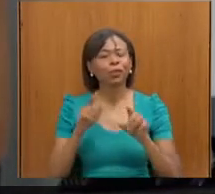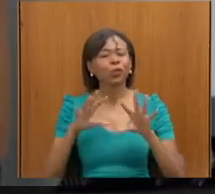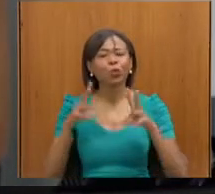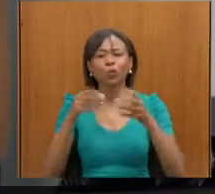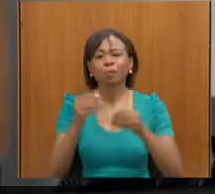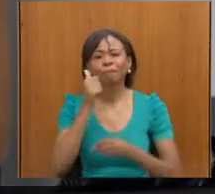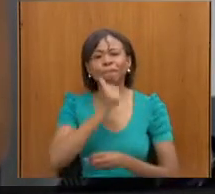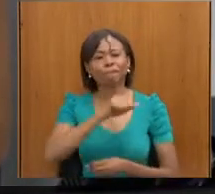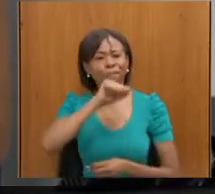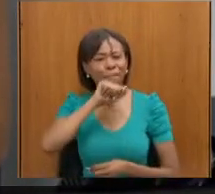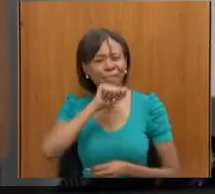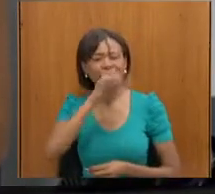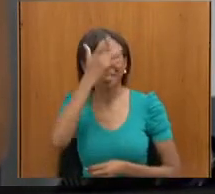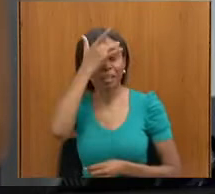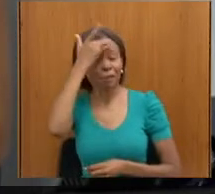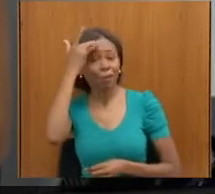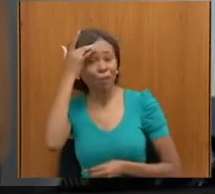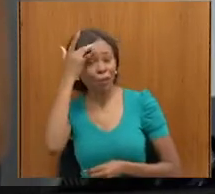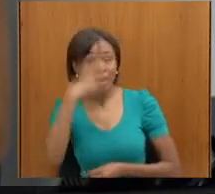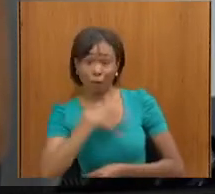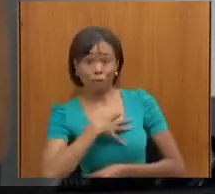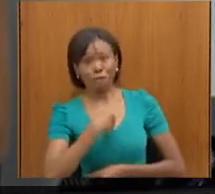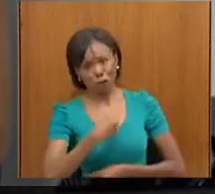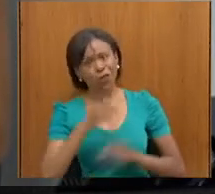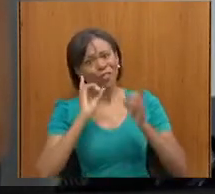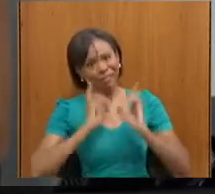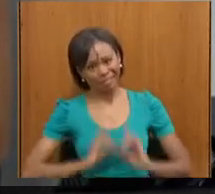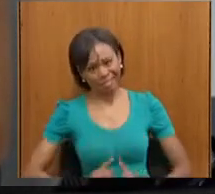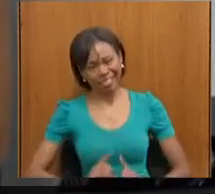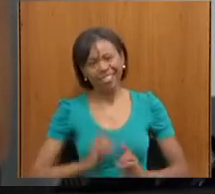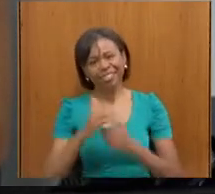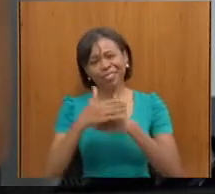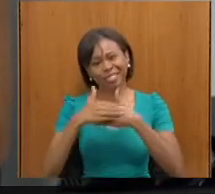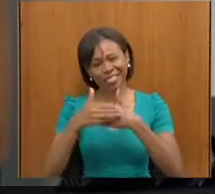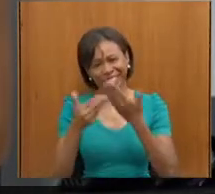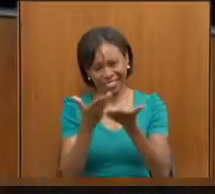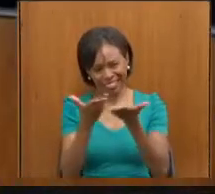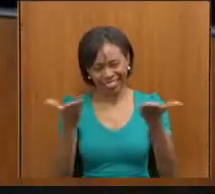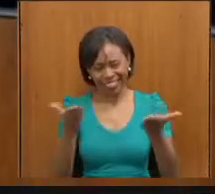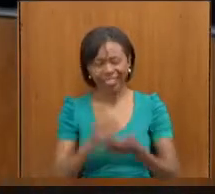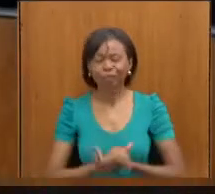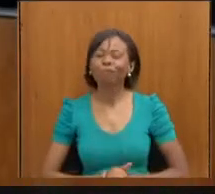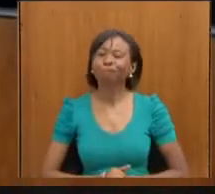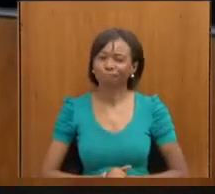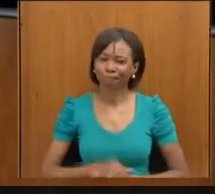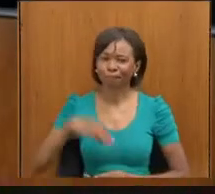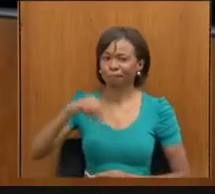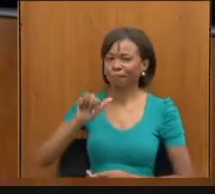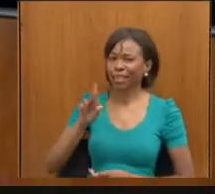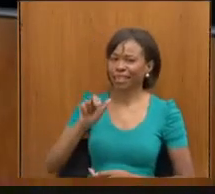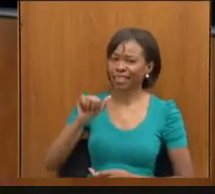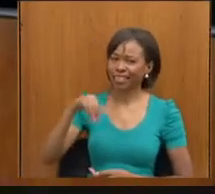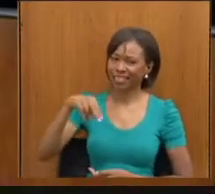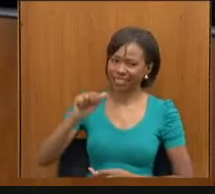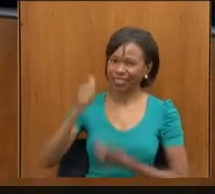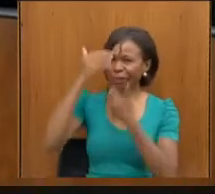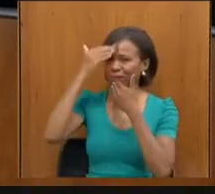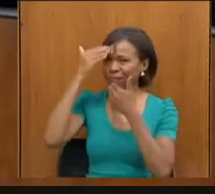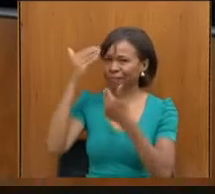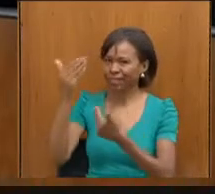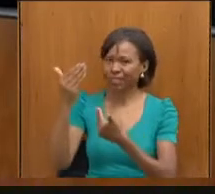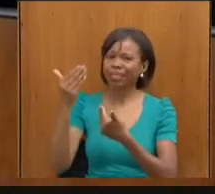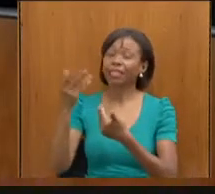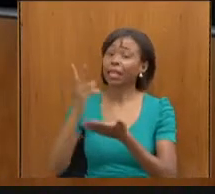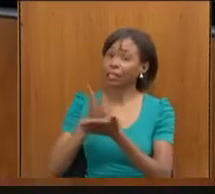aí dos deficientes, e o meu carinho a todos. Muito obrigado, Marina, continue sempre